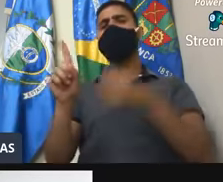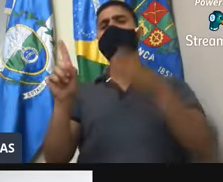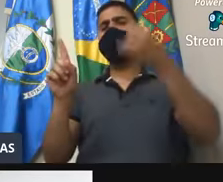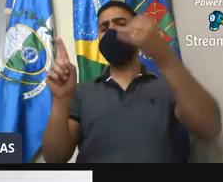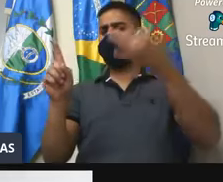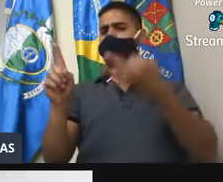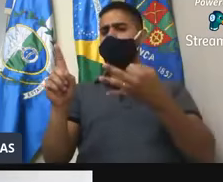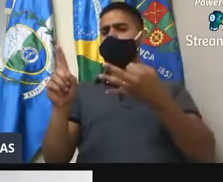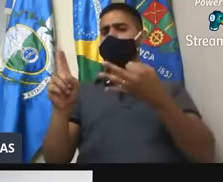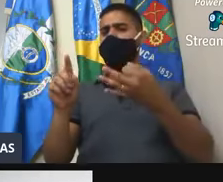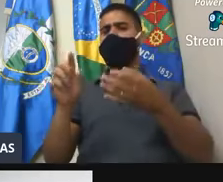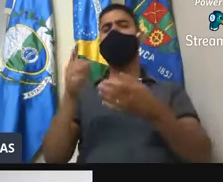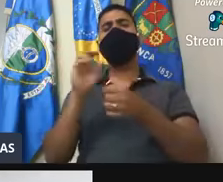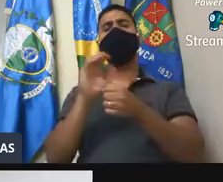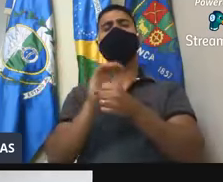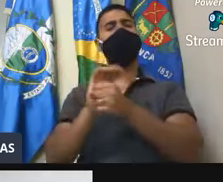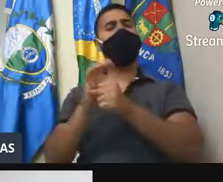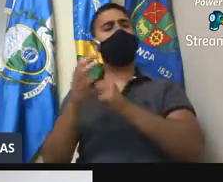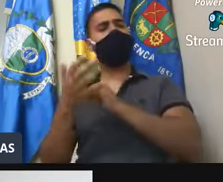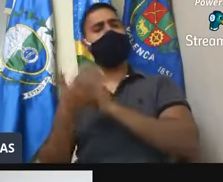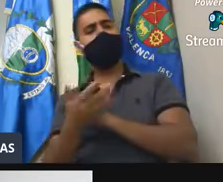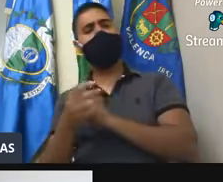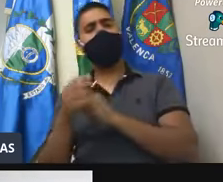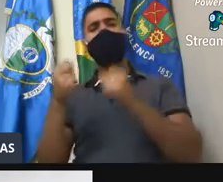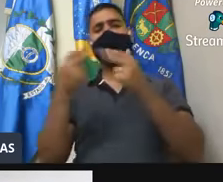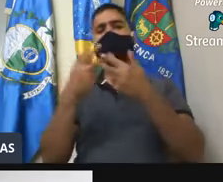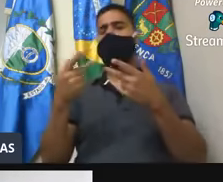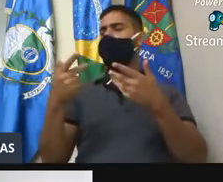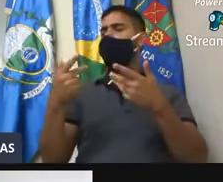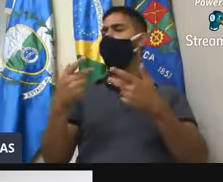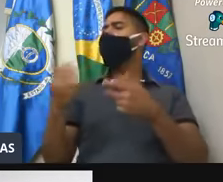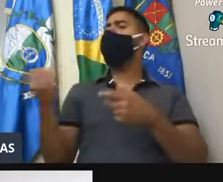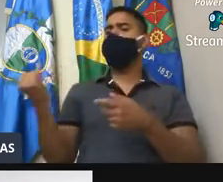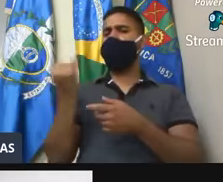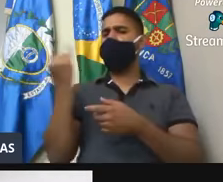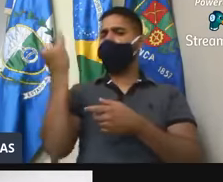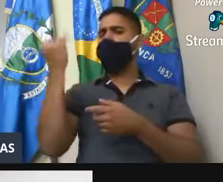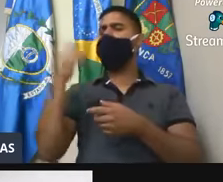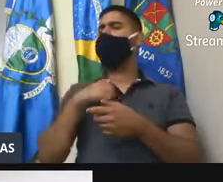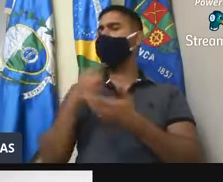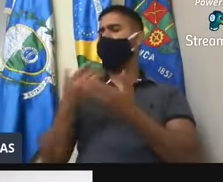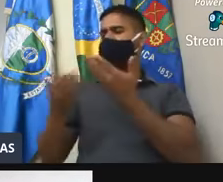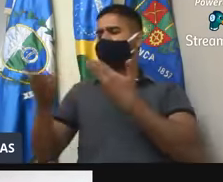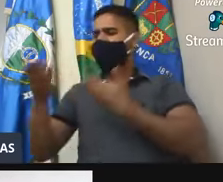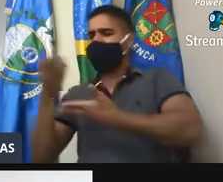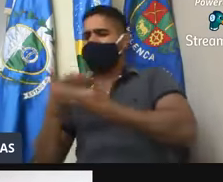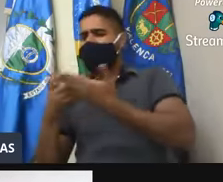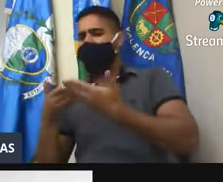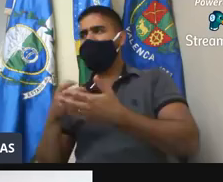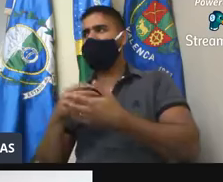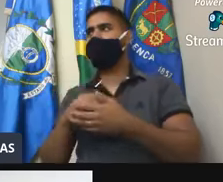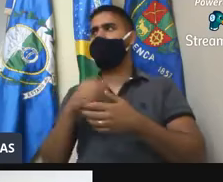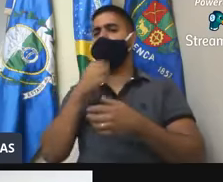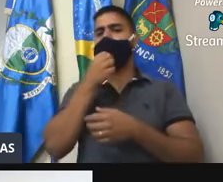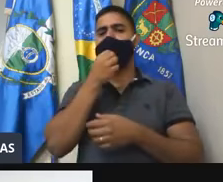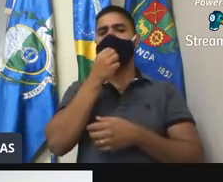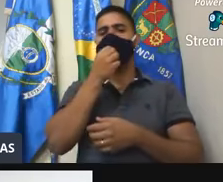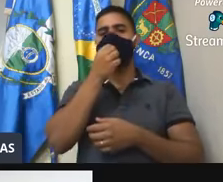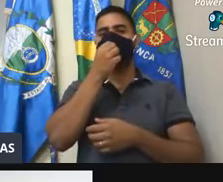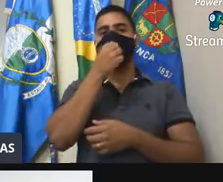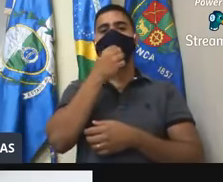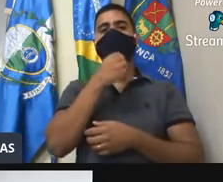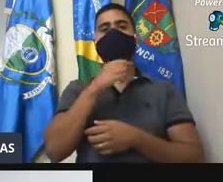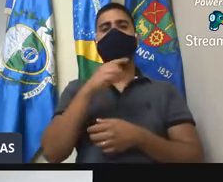contas, falasse sobre o Covid, falasse sobre os protocolos, é muito importante esse canal de comunicação. Não houve um episódio lá, naquela